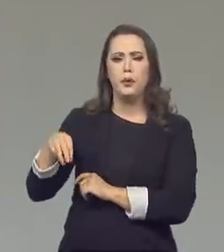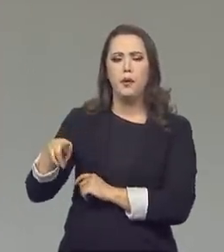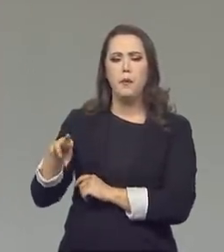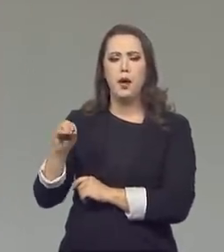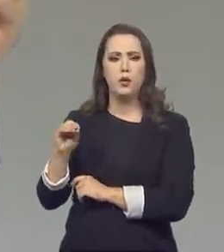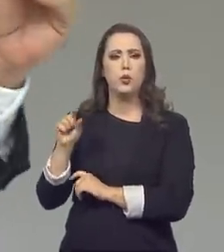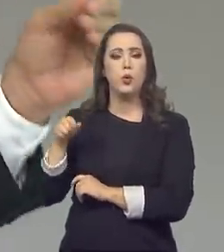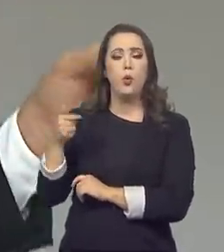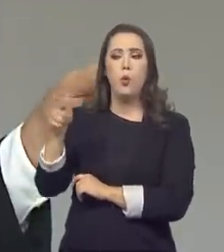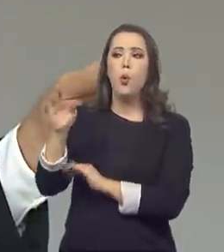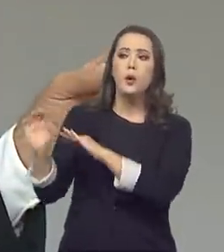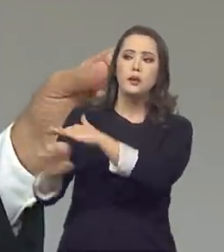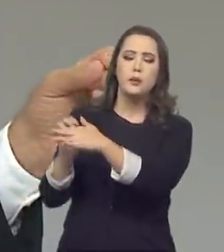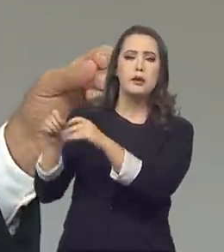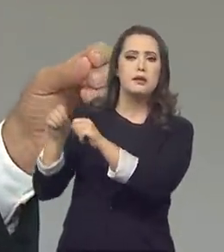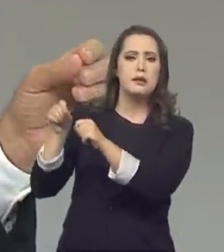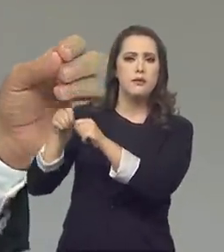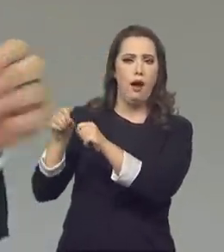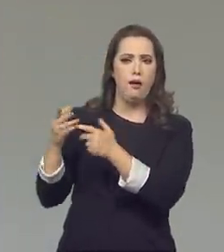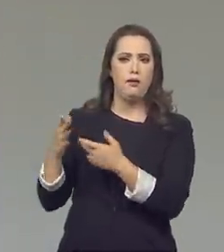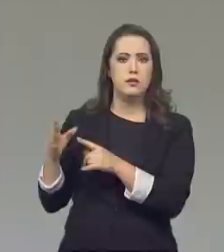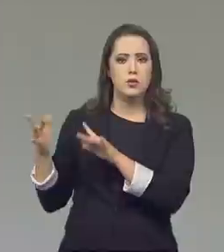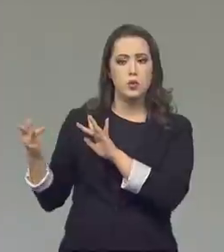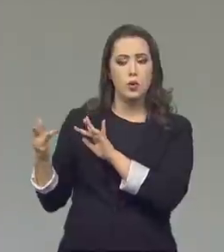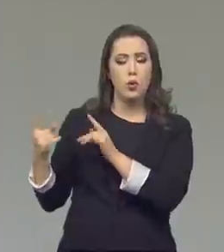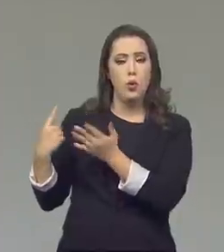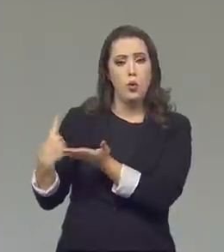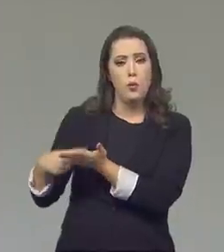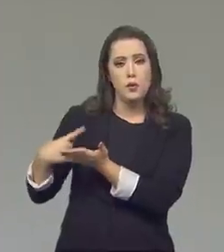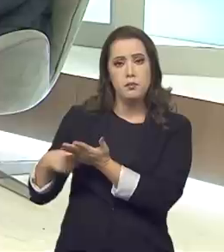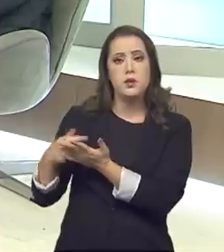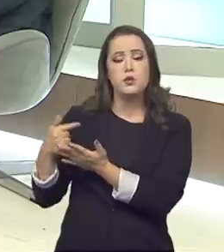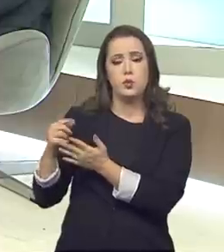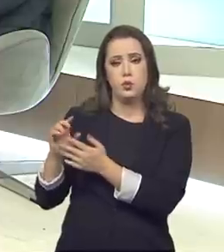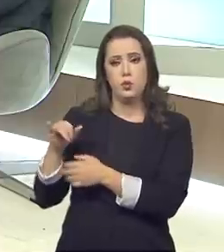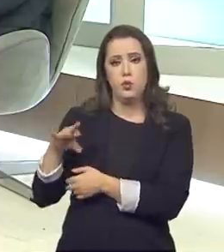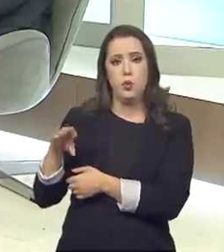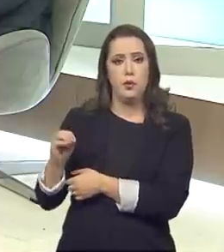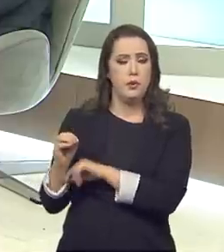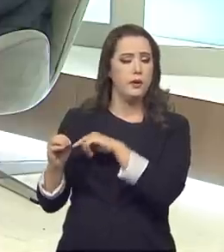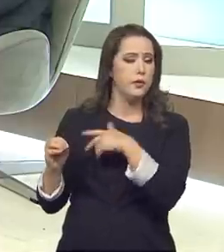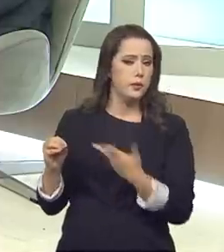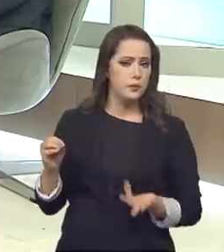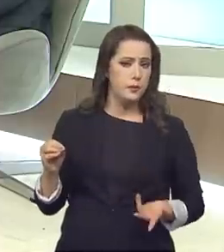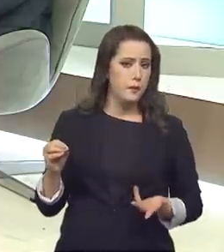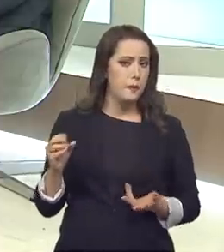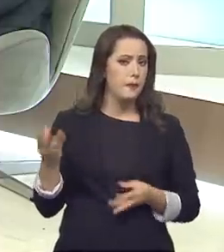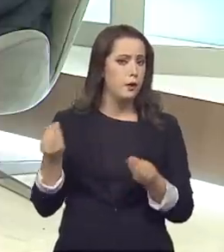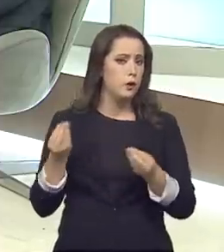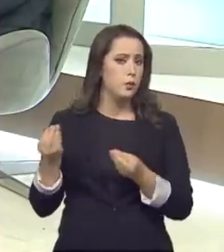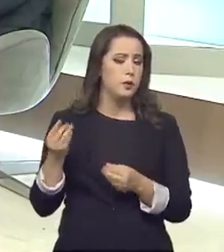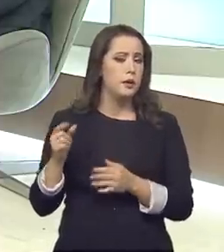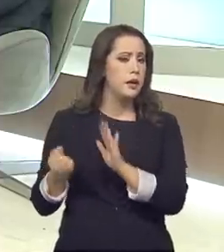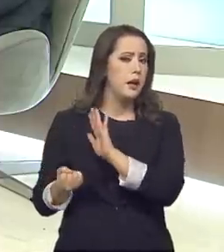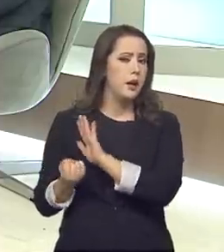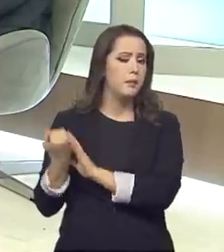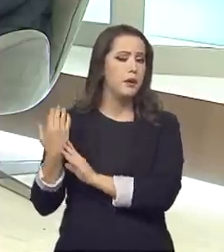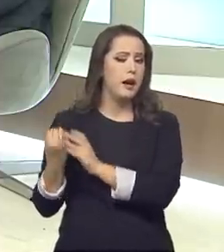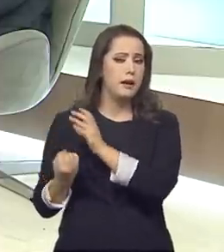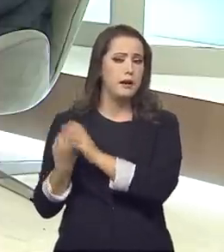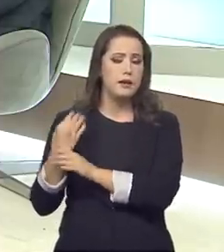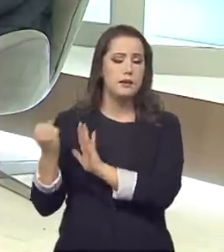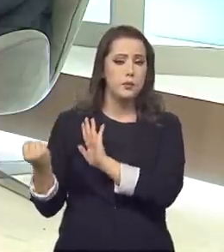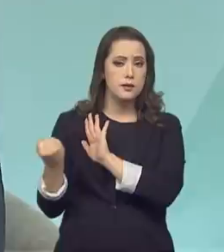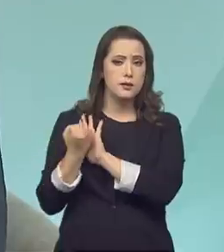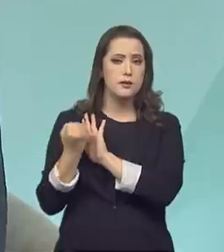acredita em institutos locais que emitem esse selo? Como que esse selo é